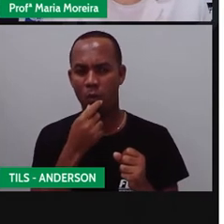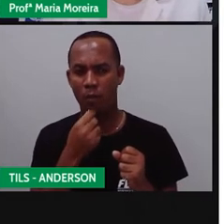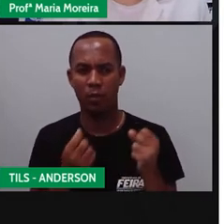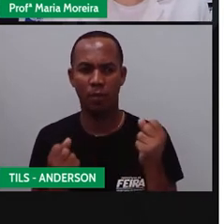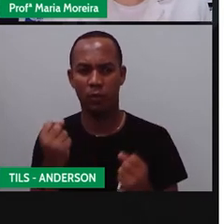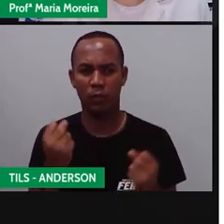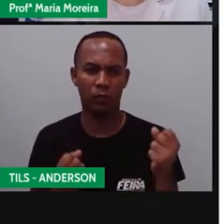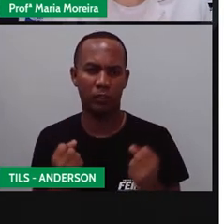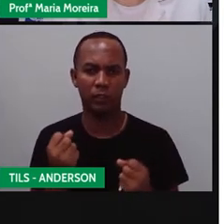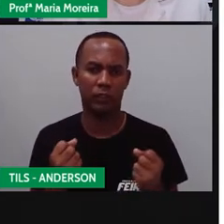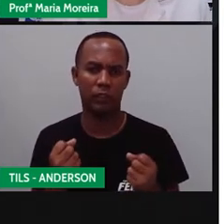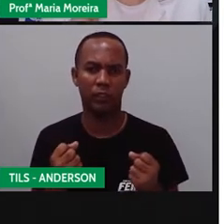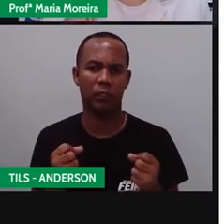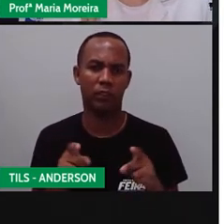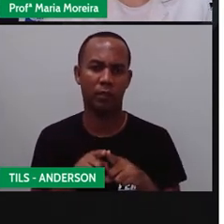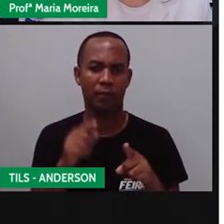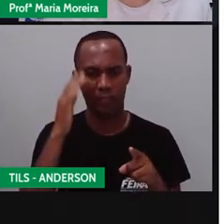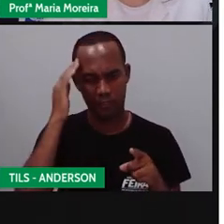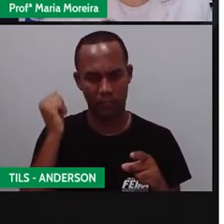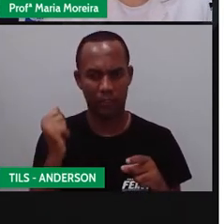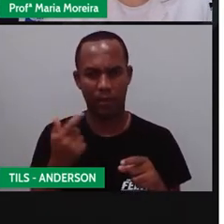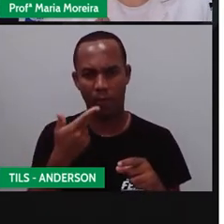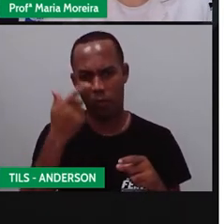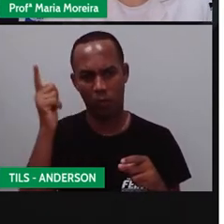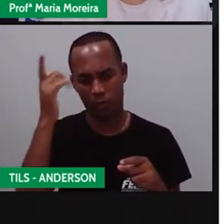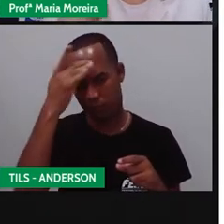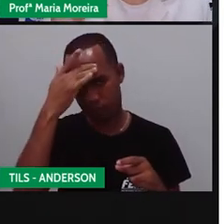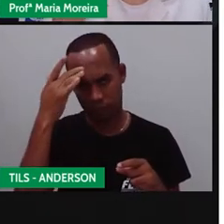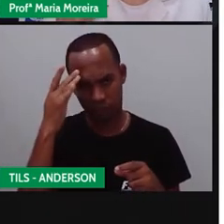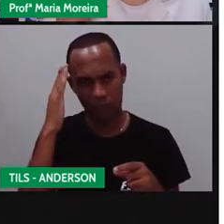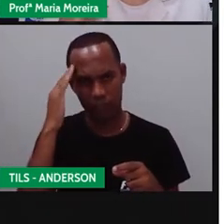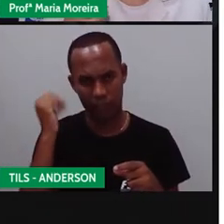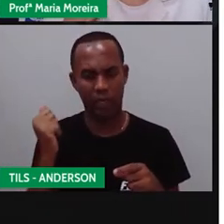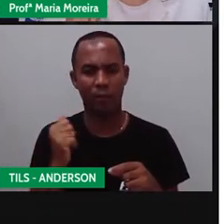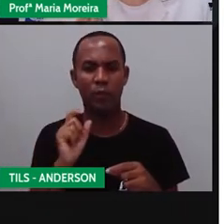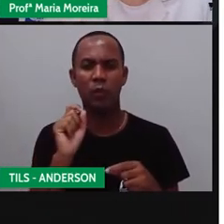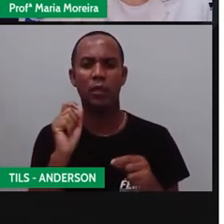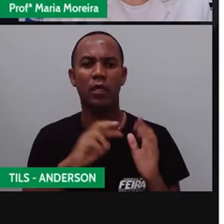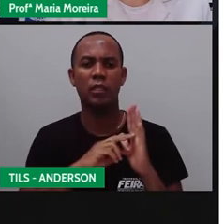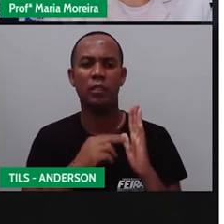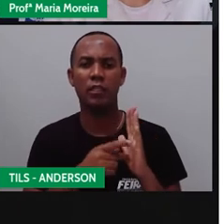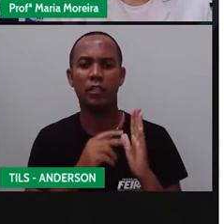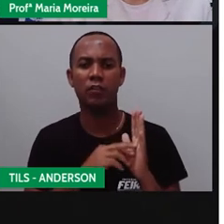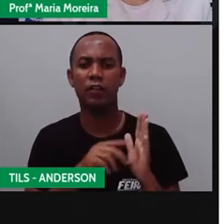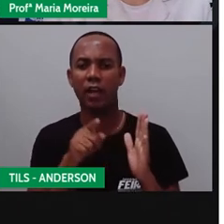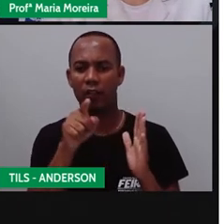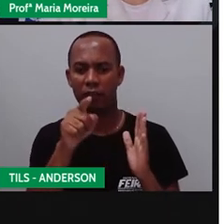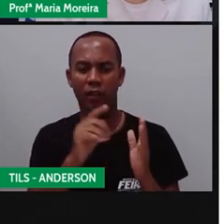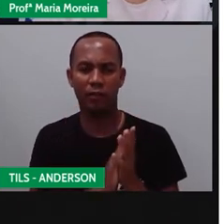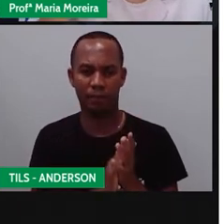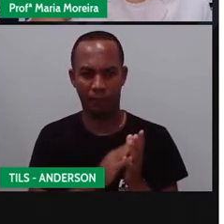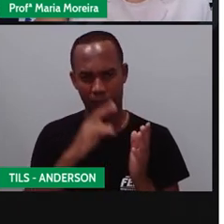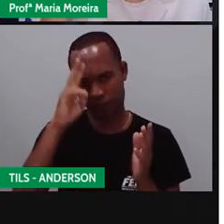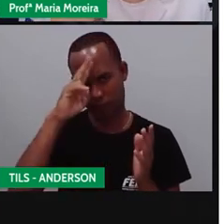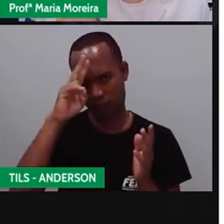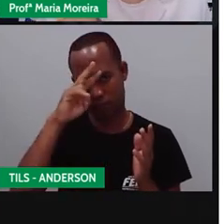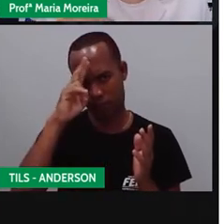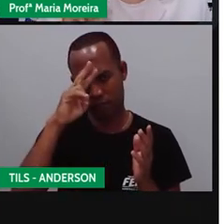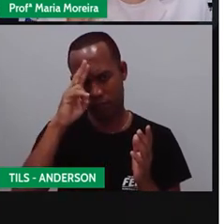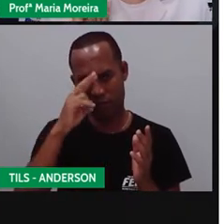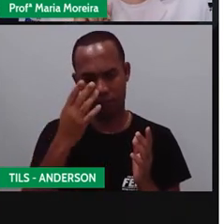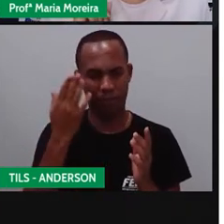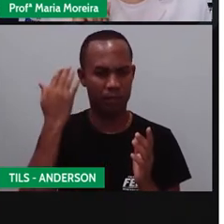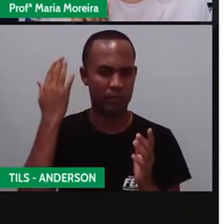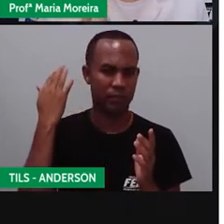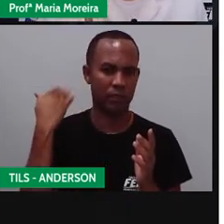da moto, ele irá saber e várias outras pessoas, eles vão saber o quê? O significado daquela placa. Lembra que lá no início da aula, a Pró